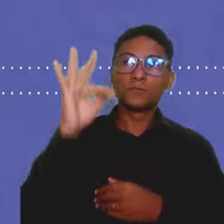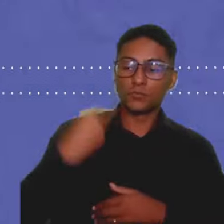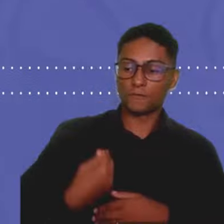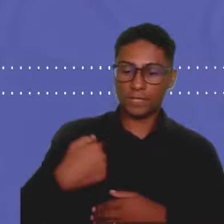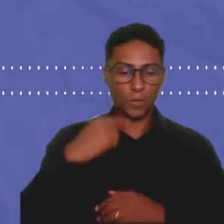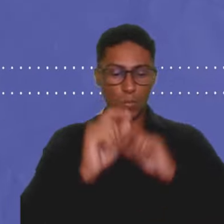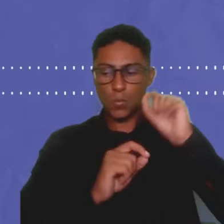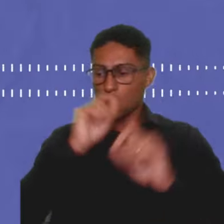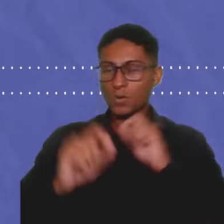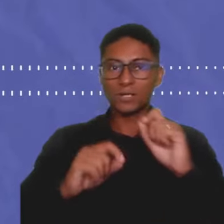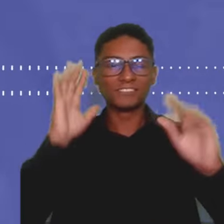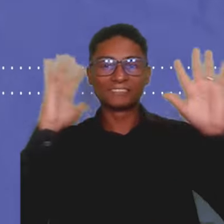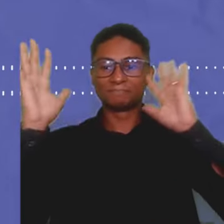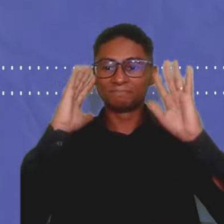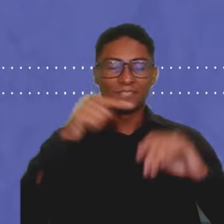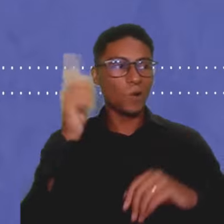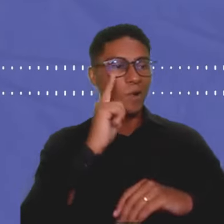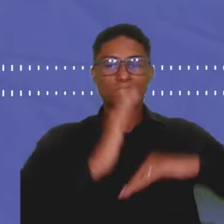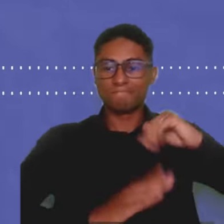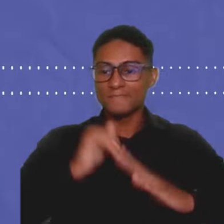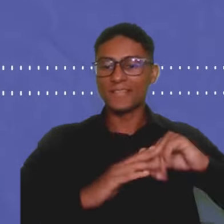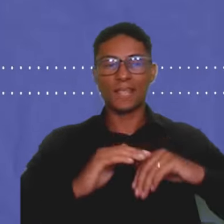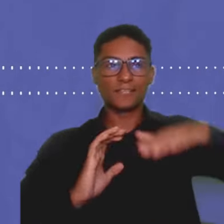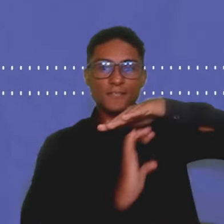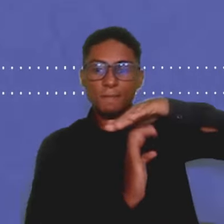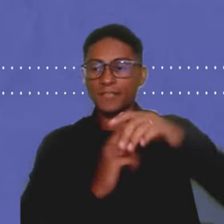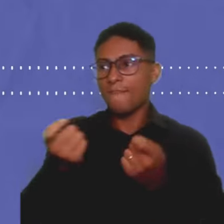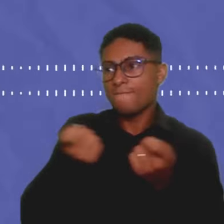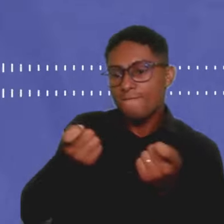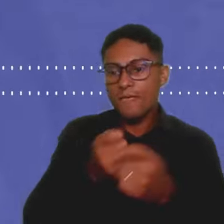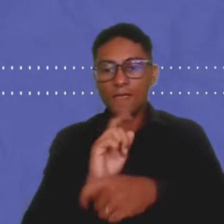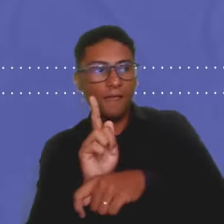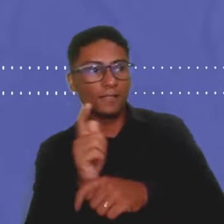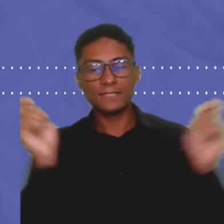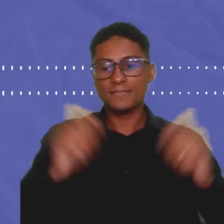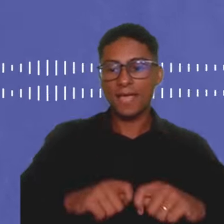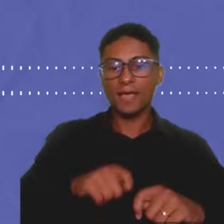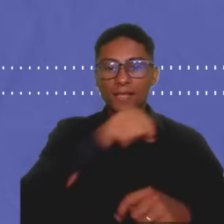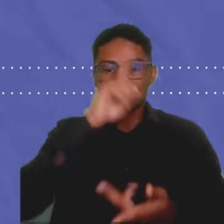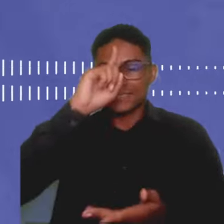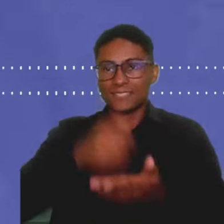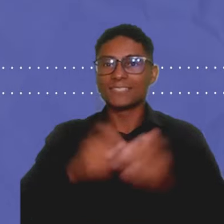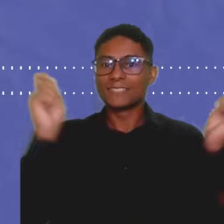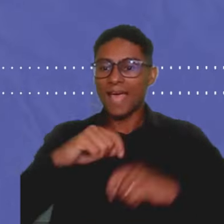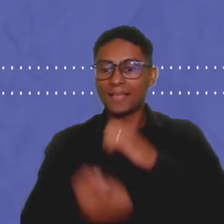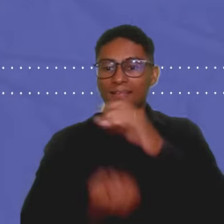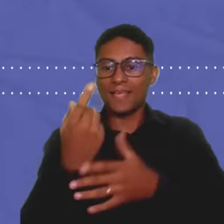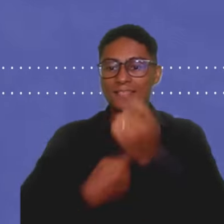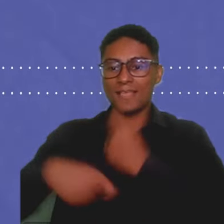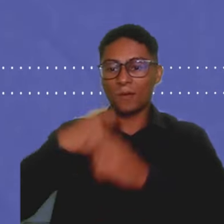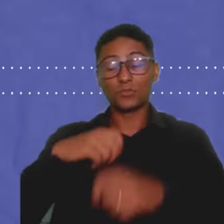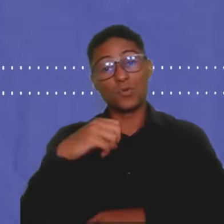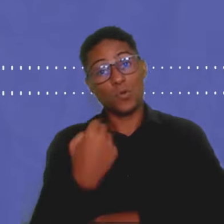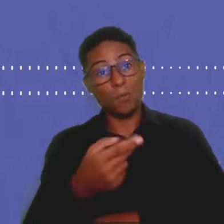e desenvolver neles competências empreendedoras para que eles decidam fazer parte do negócio ou ser o